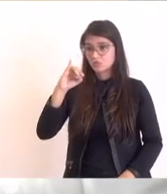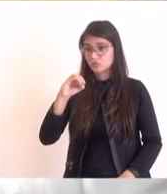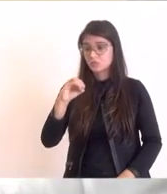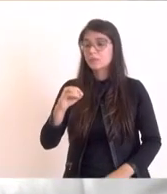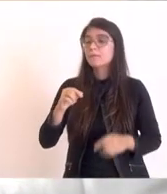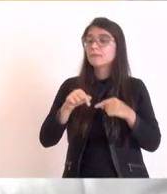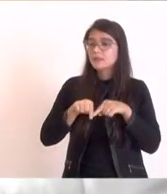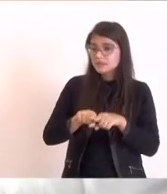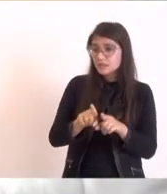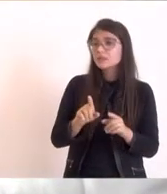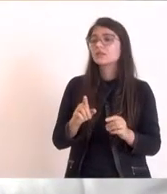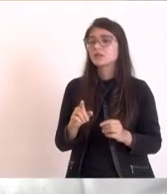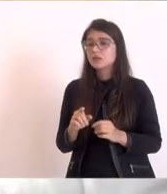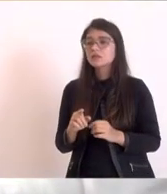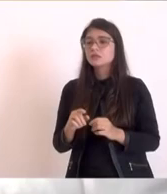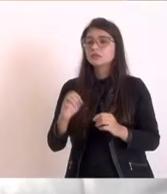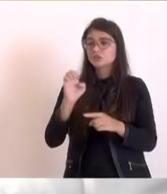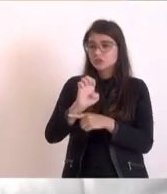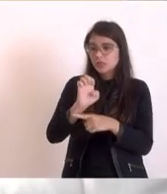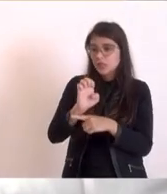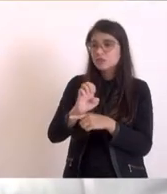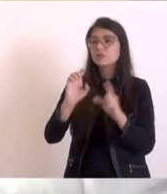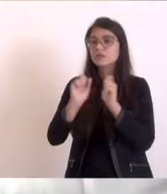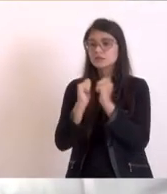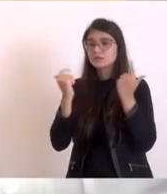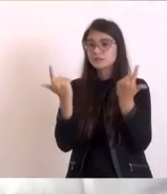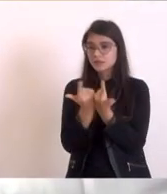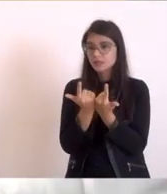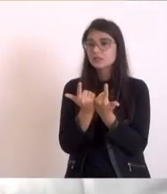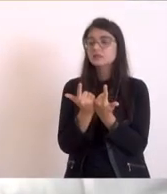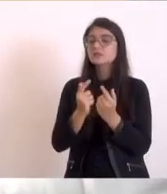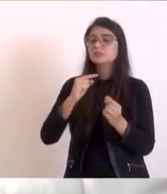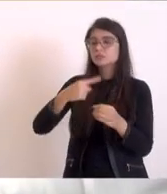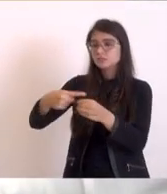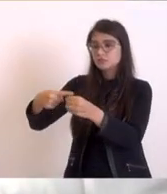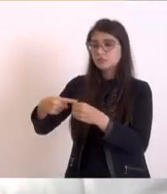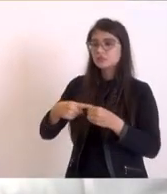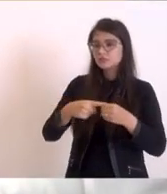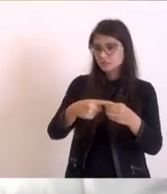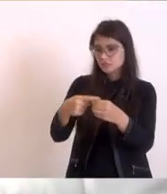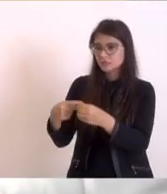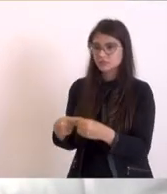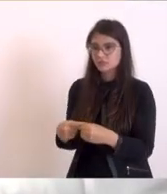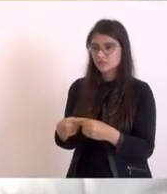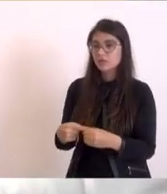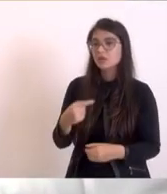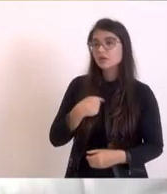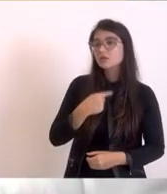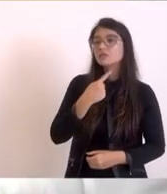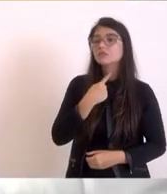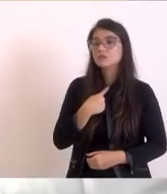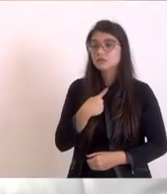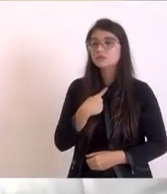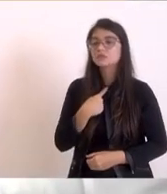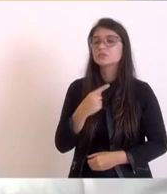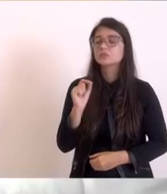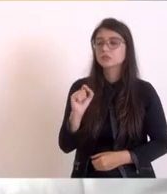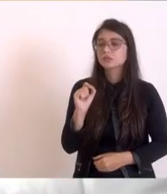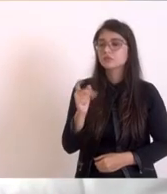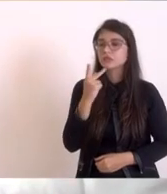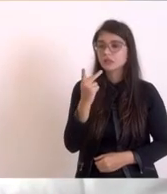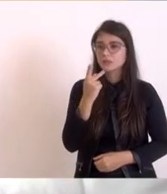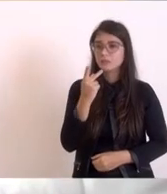com a Assembleia e os municípios. Está bom? Eu queria, em relação à questão da